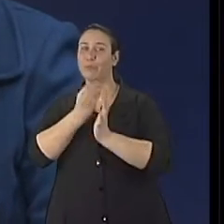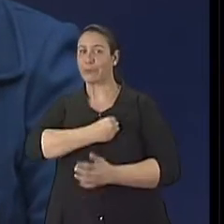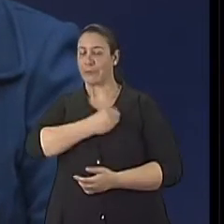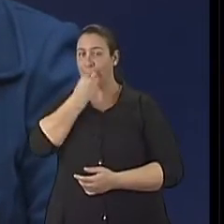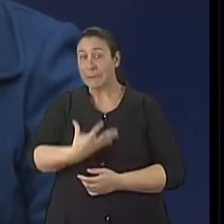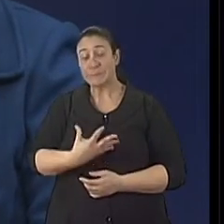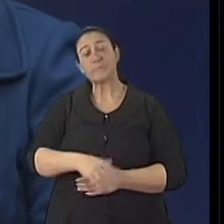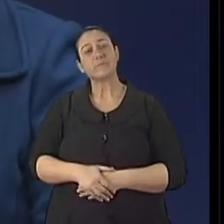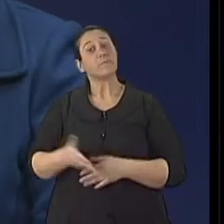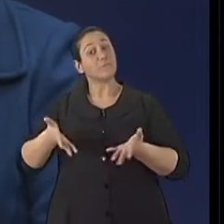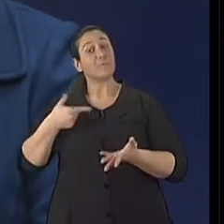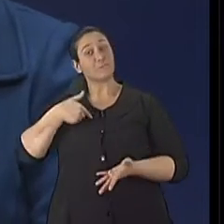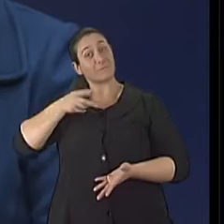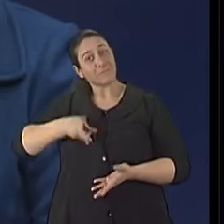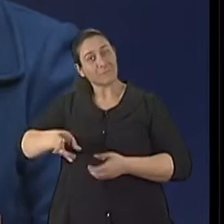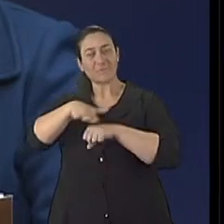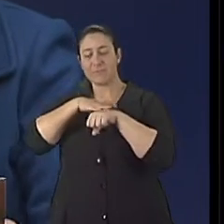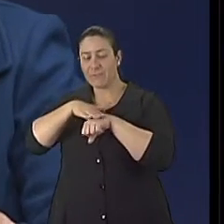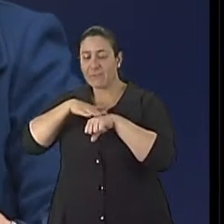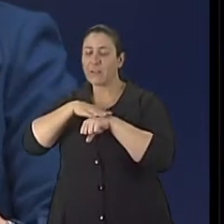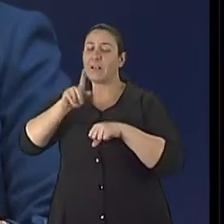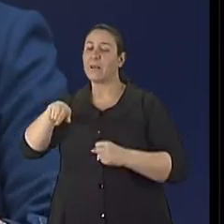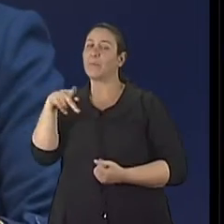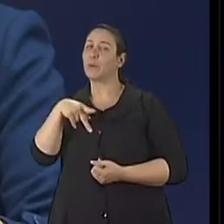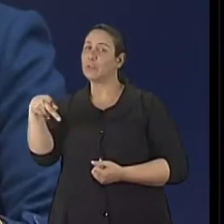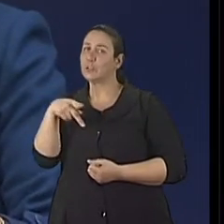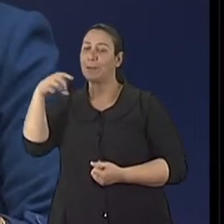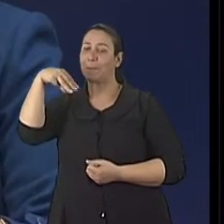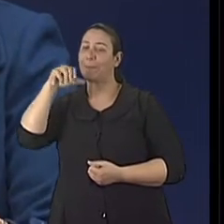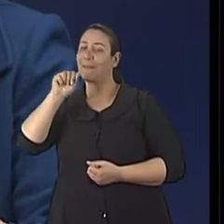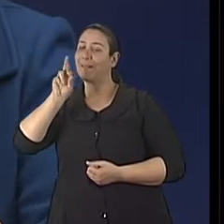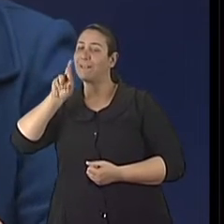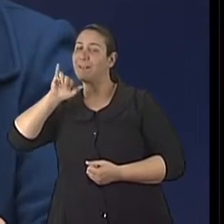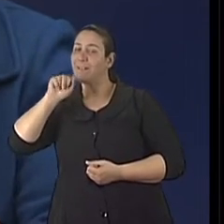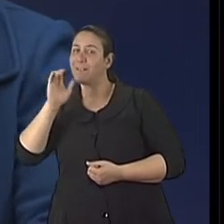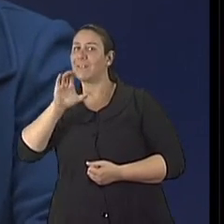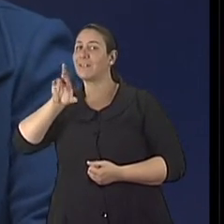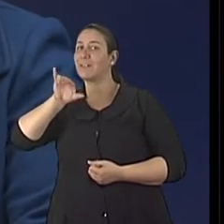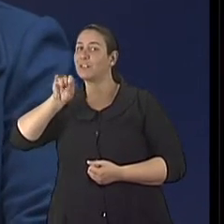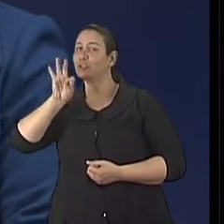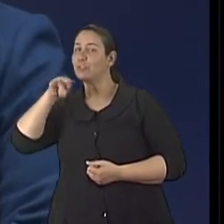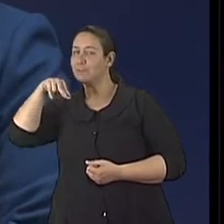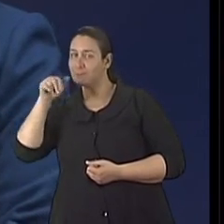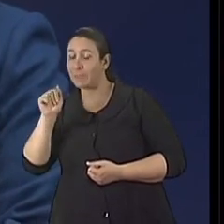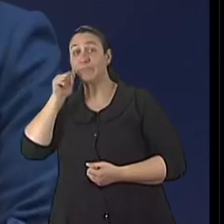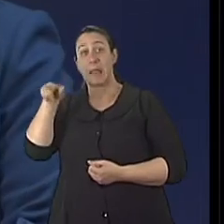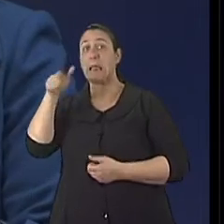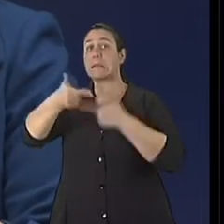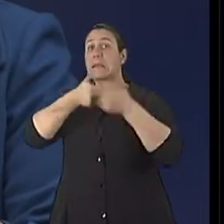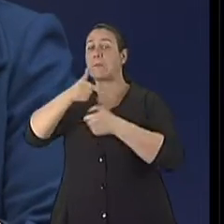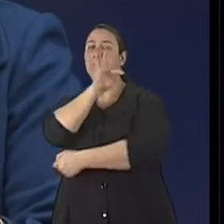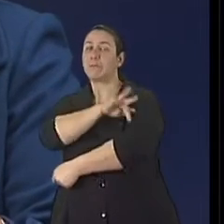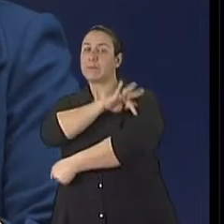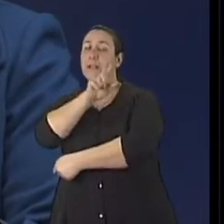E eu continuo conversando com a professora Maria Cristina Verlank, também farmacêutica da Faculdade de Farmácia